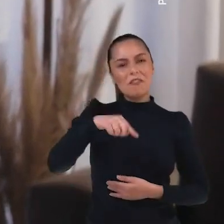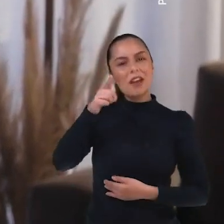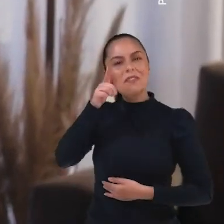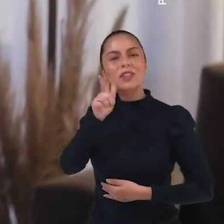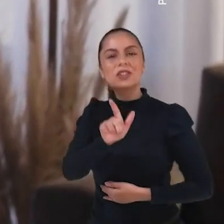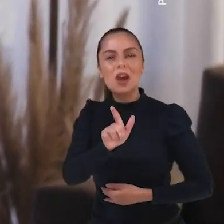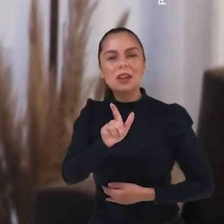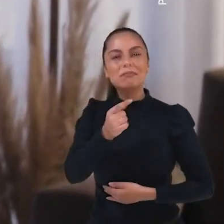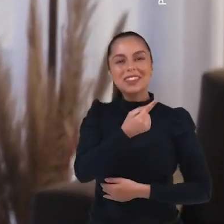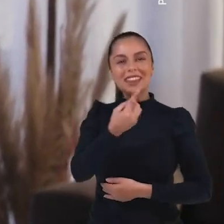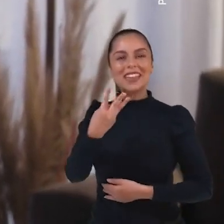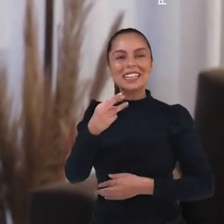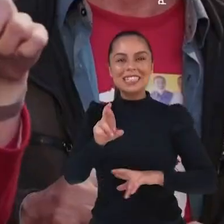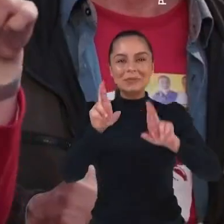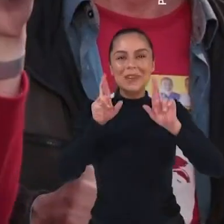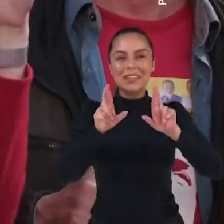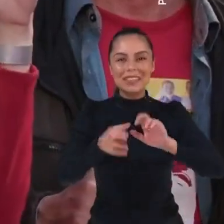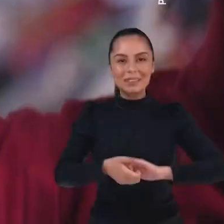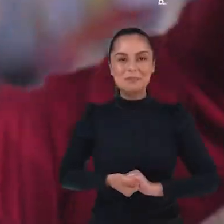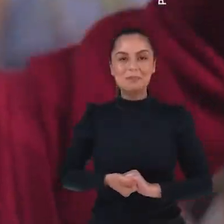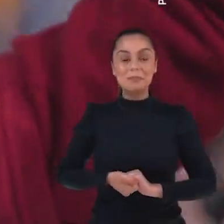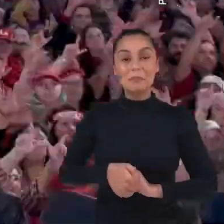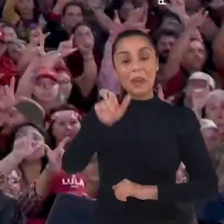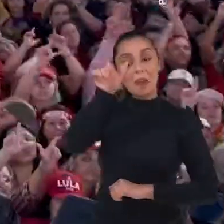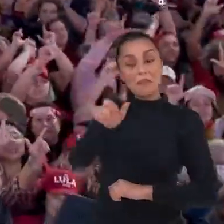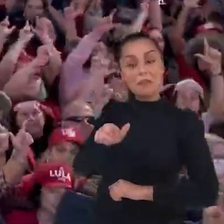vitória. É 13 da esperança.